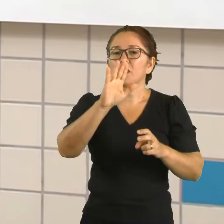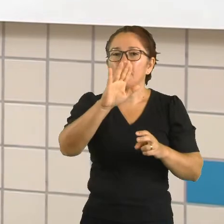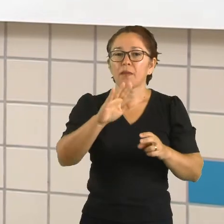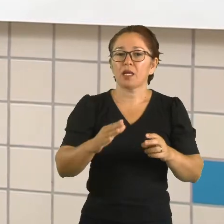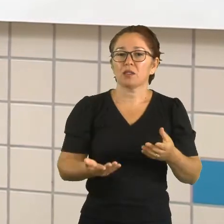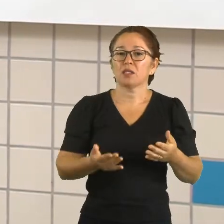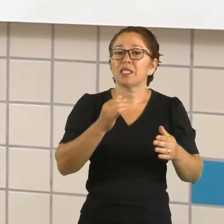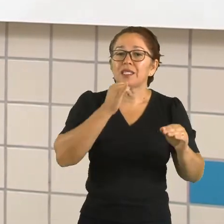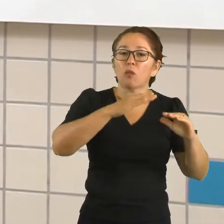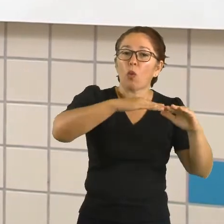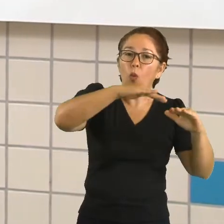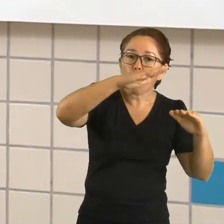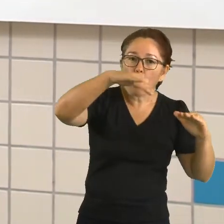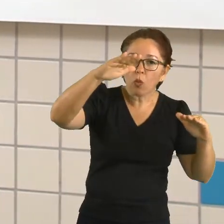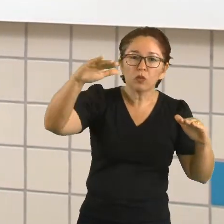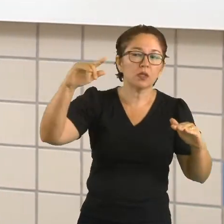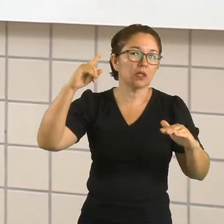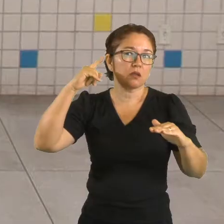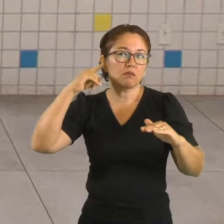pouco, beleza?